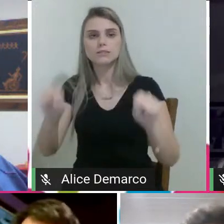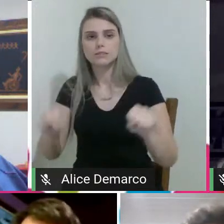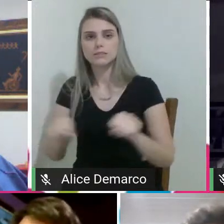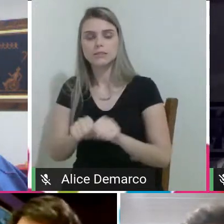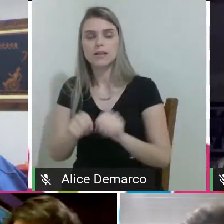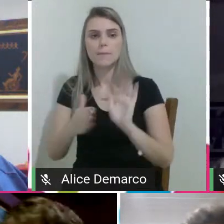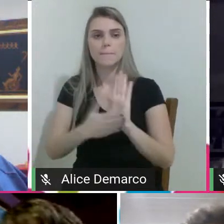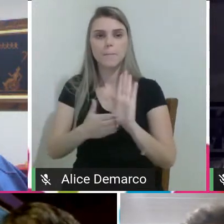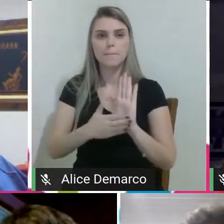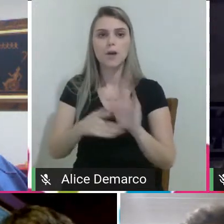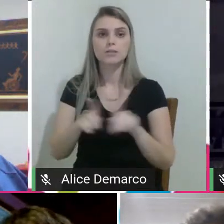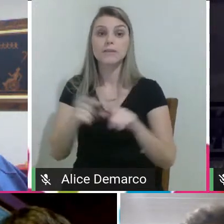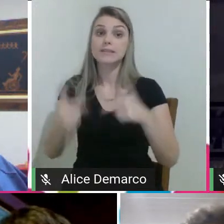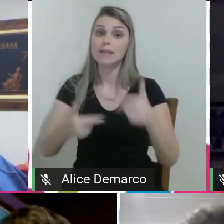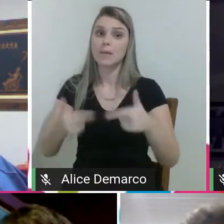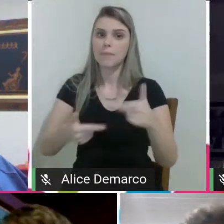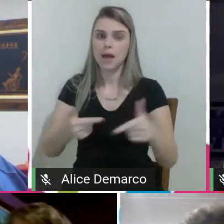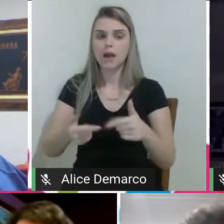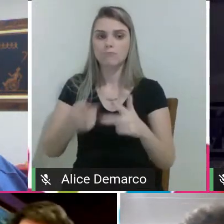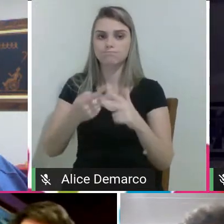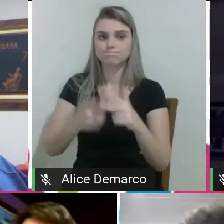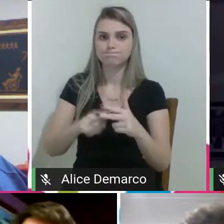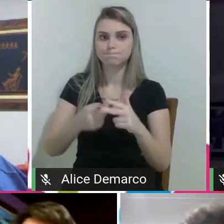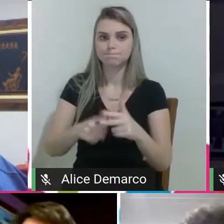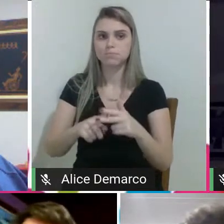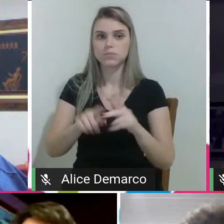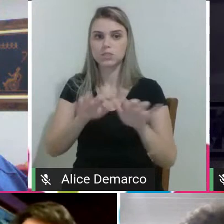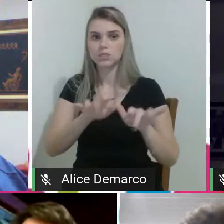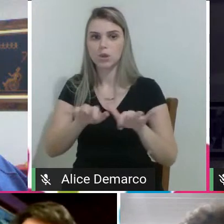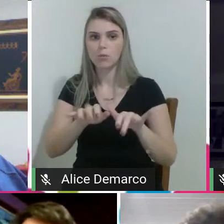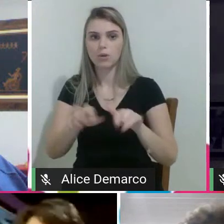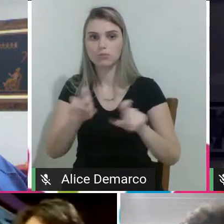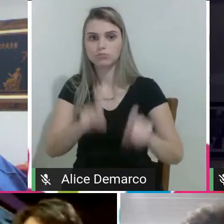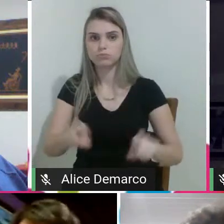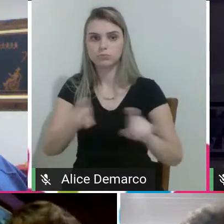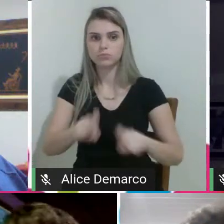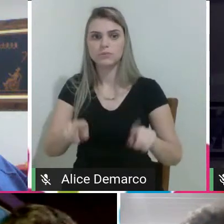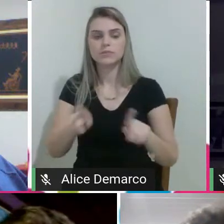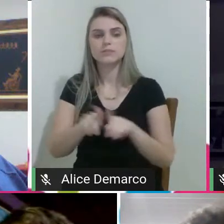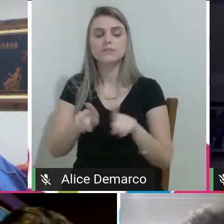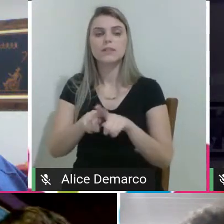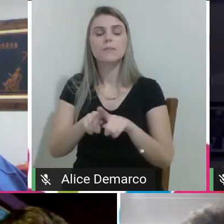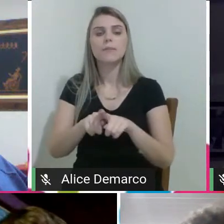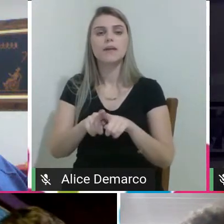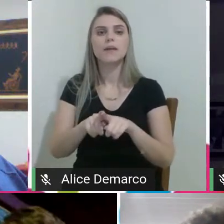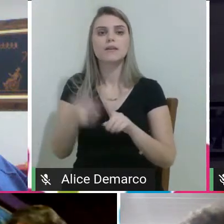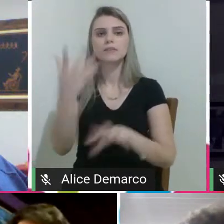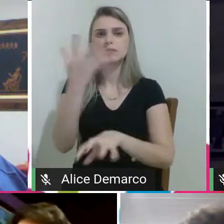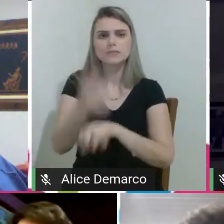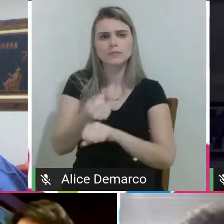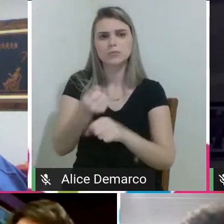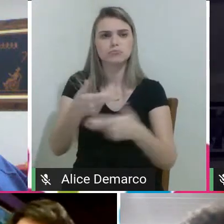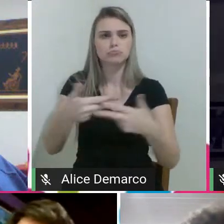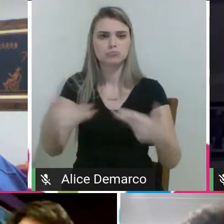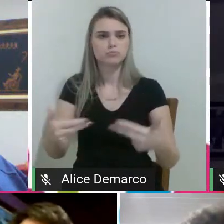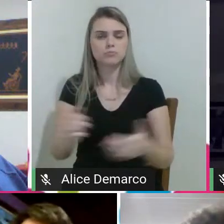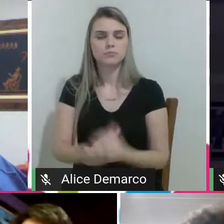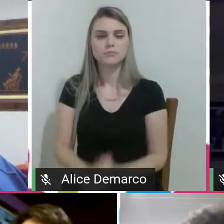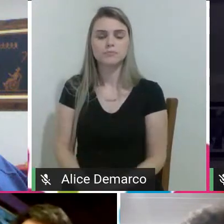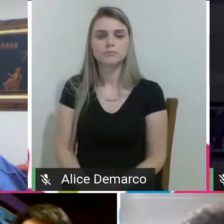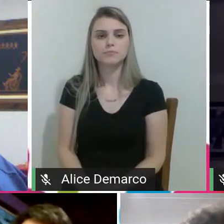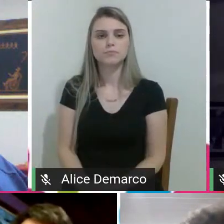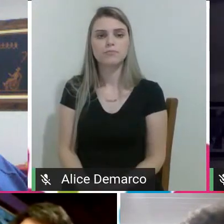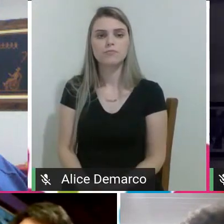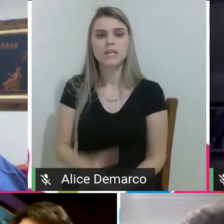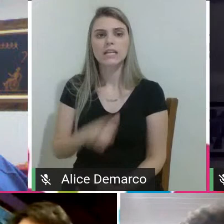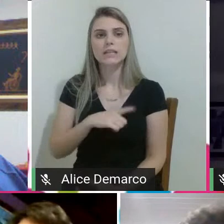trabalha também com manutenção de computadores, a parte de redes e banco de dados. Nós temos dois laboratórios